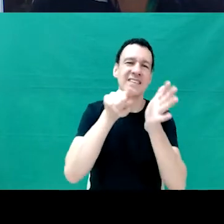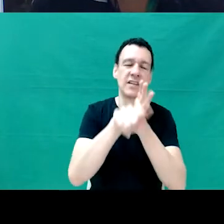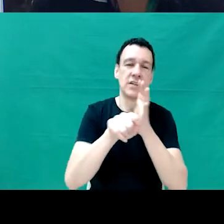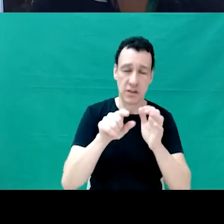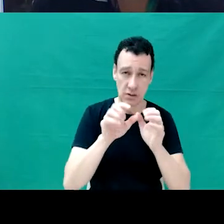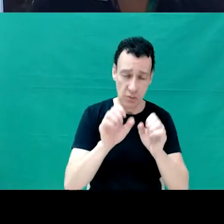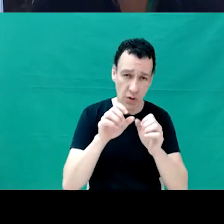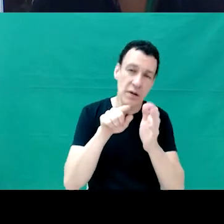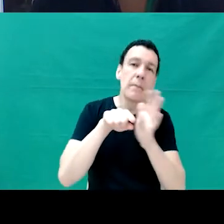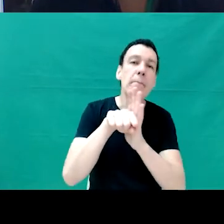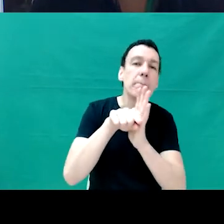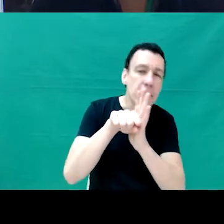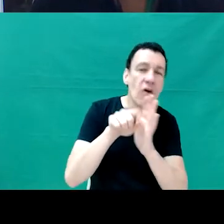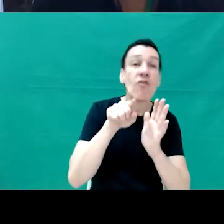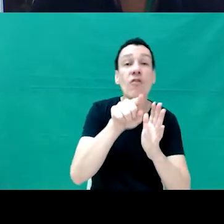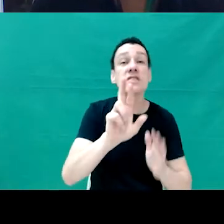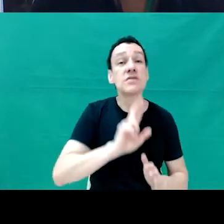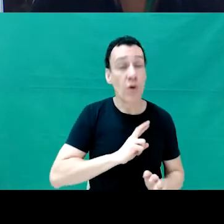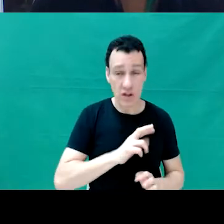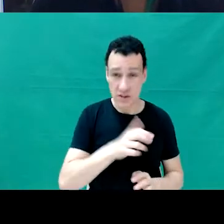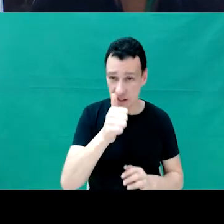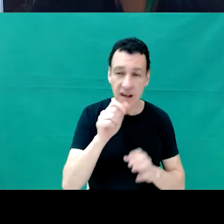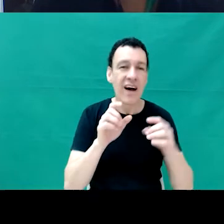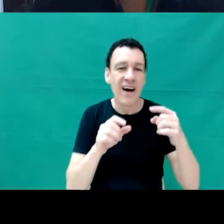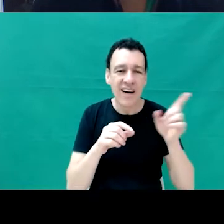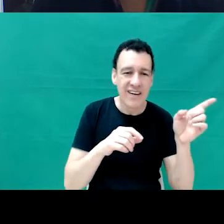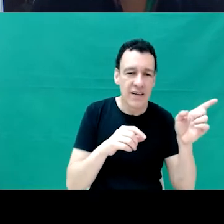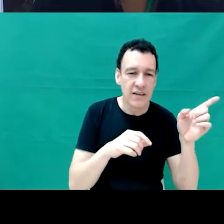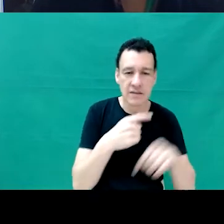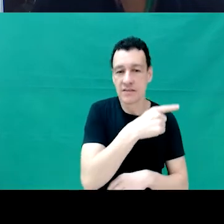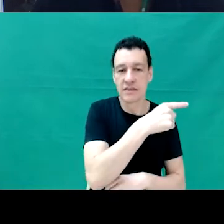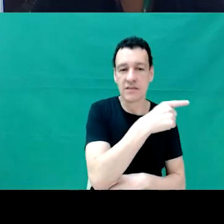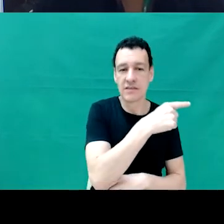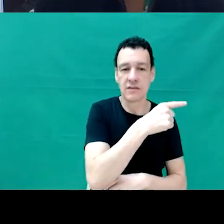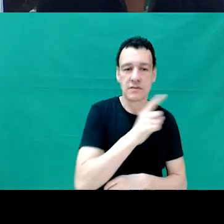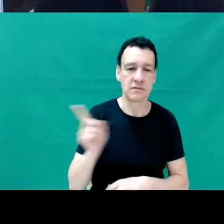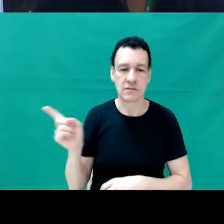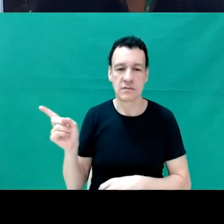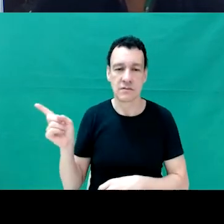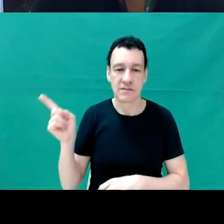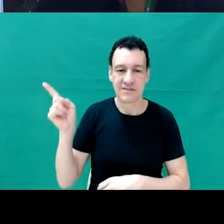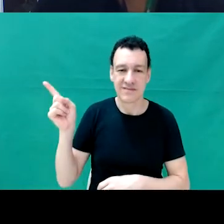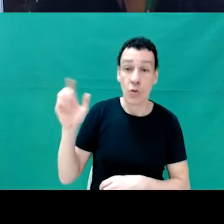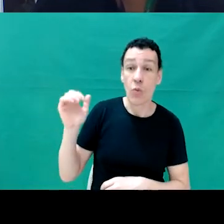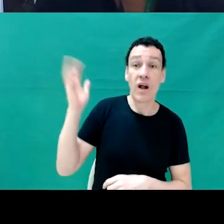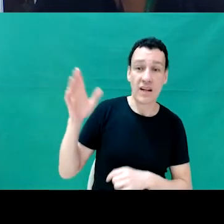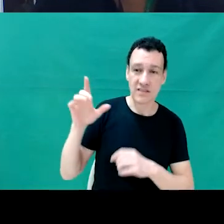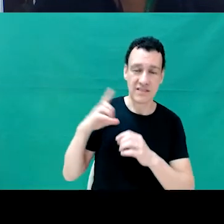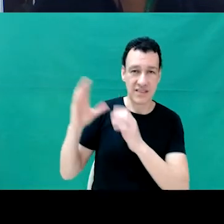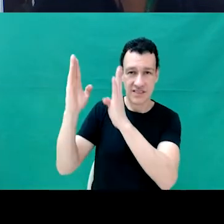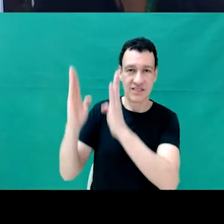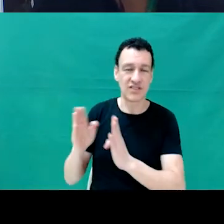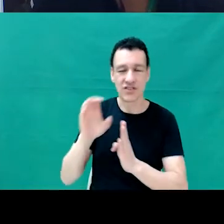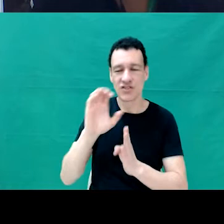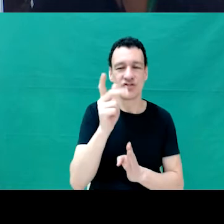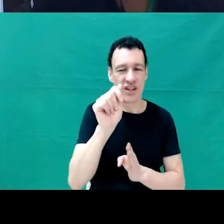puderem responder, para identificar o cenário do contexto aqui hoje, dentro dessa palestra. Você é uma pessoa